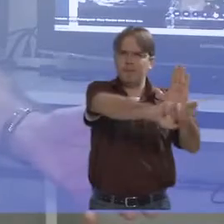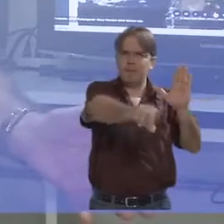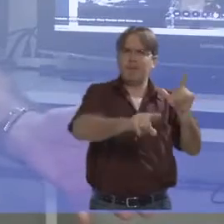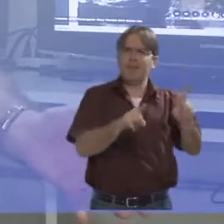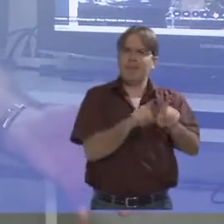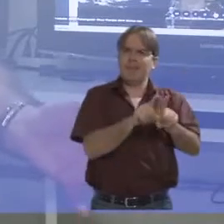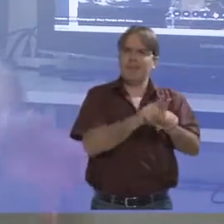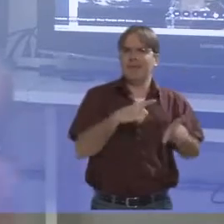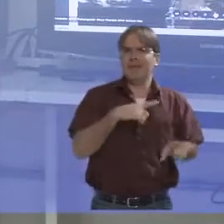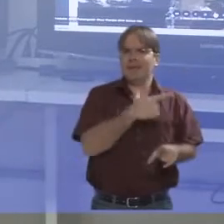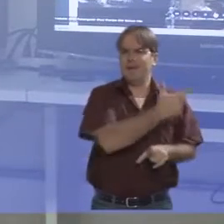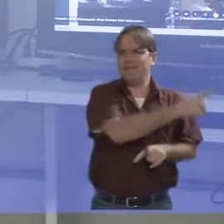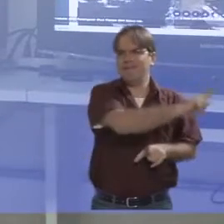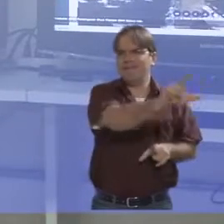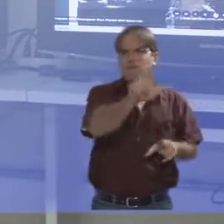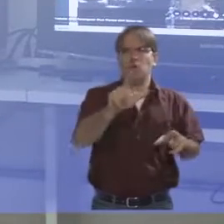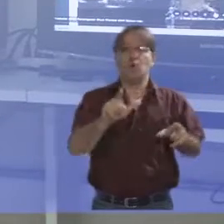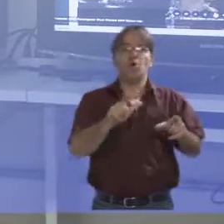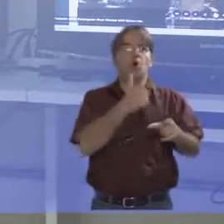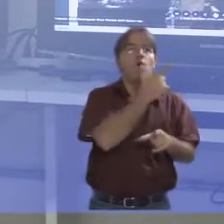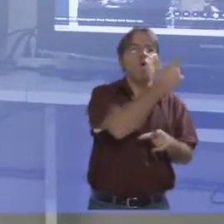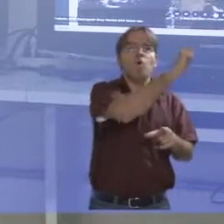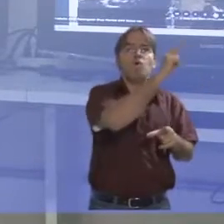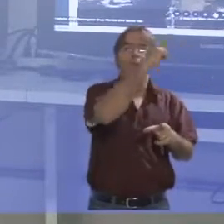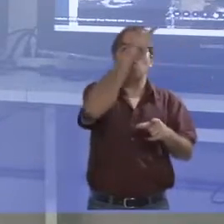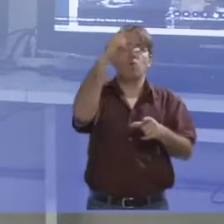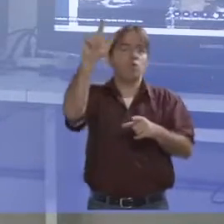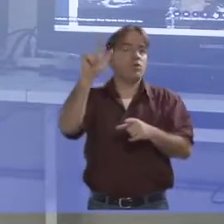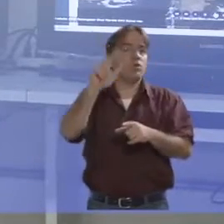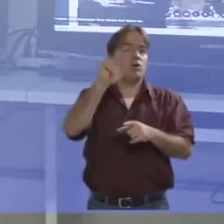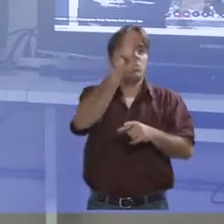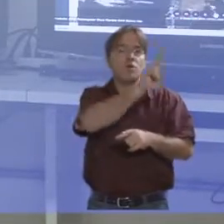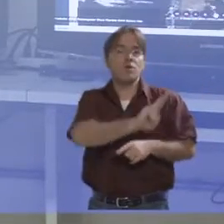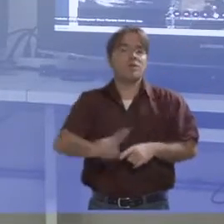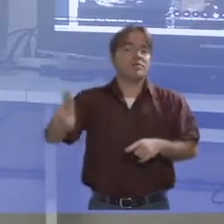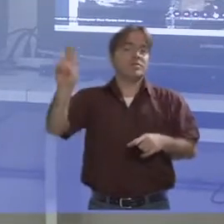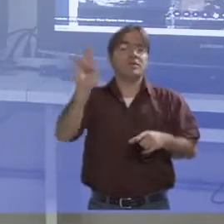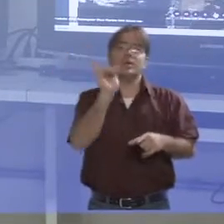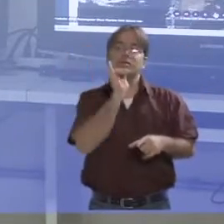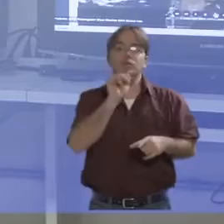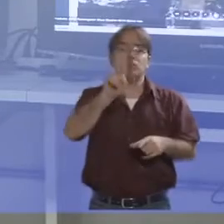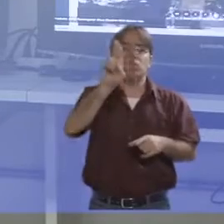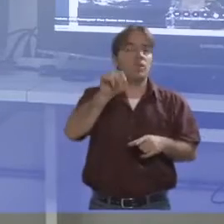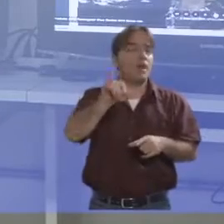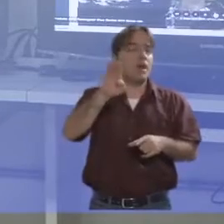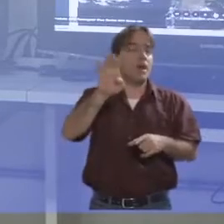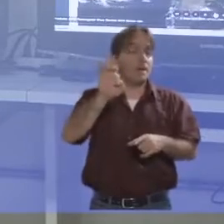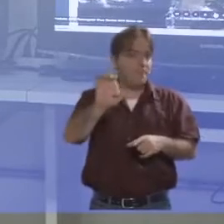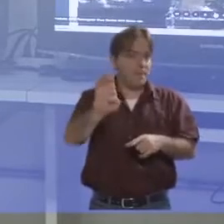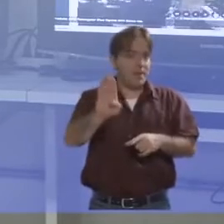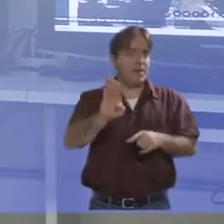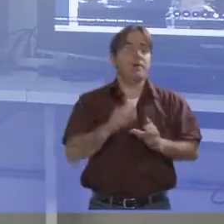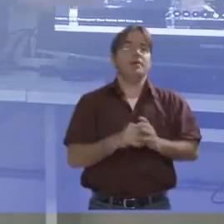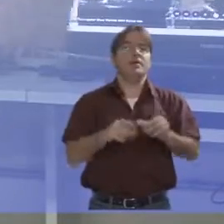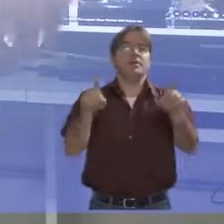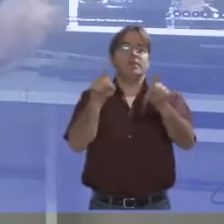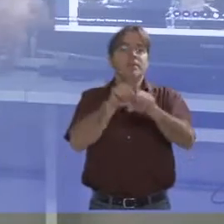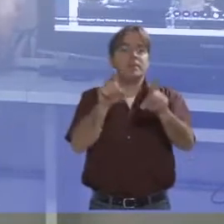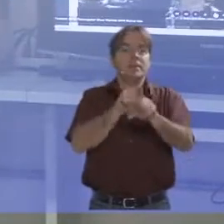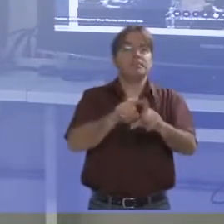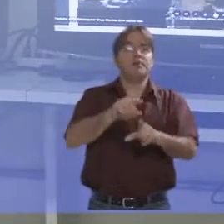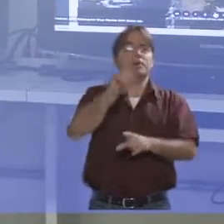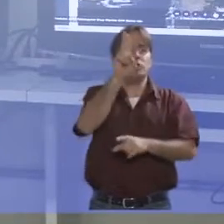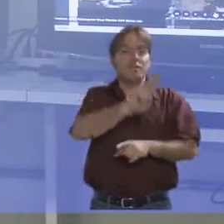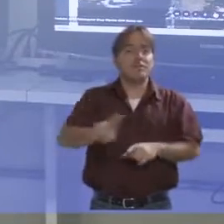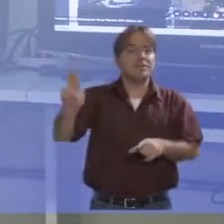participa em parceria, não só com a Universidade do Estado da Bahia, com a Universidade Federal de Campina